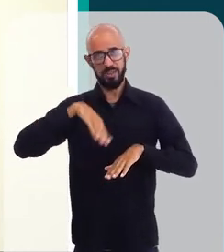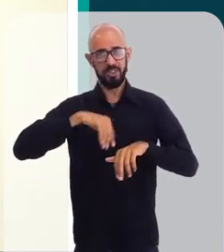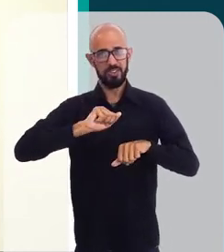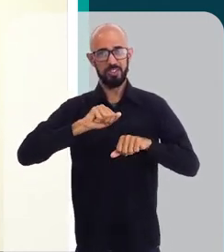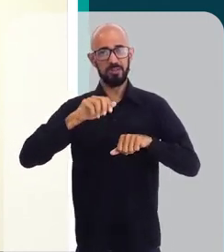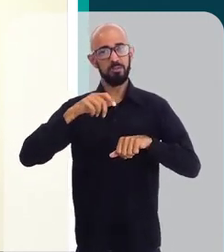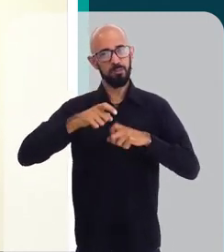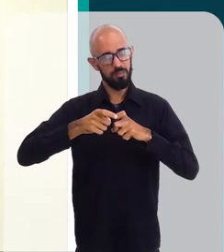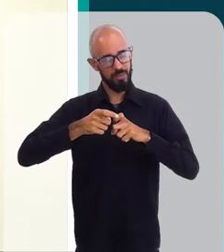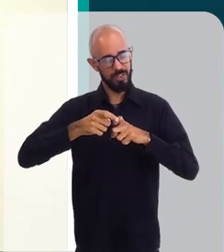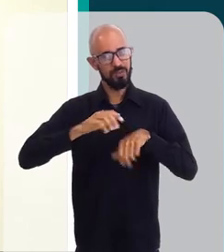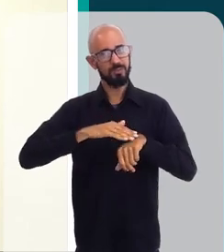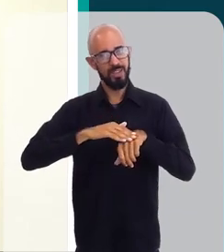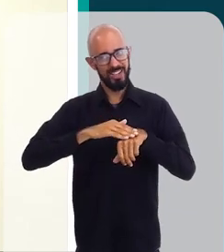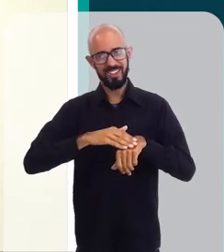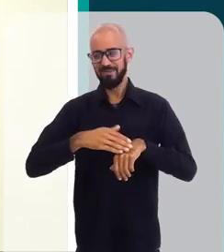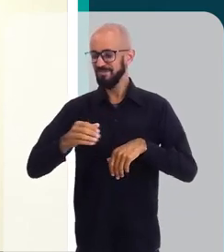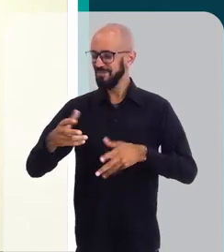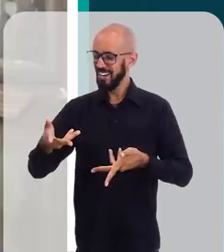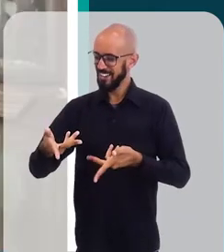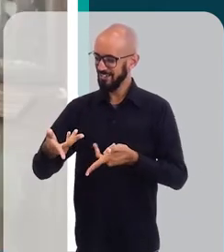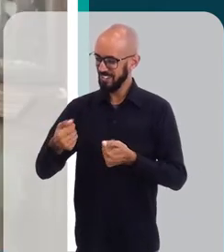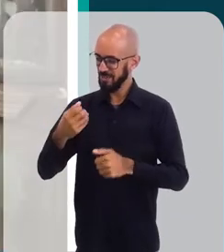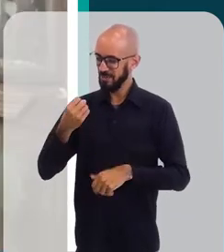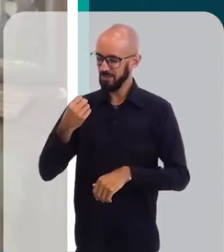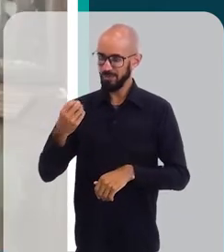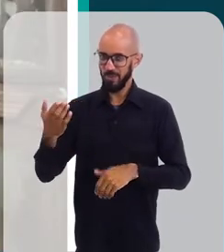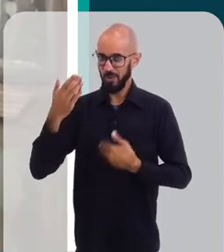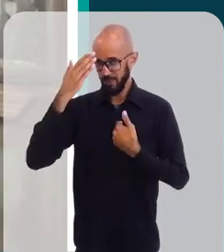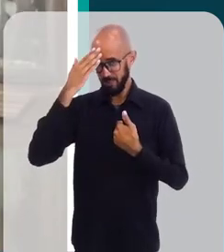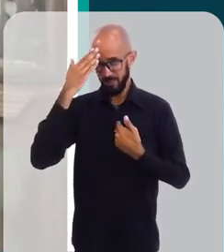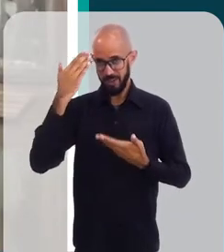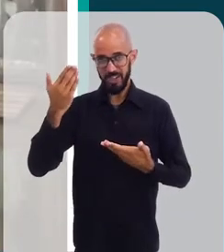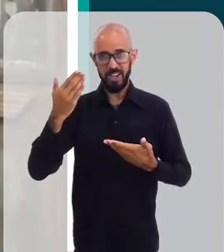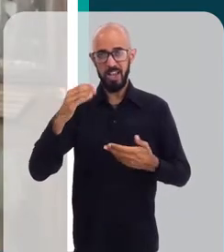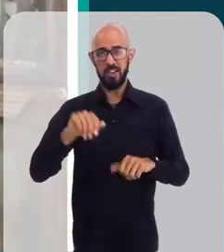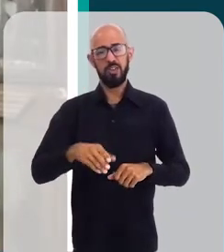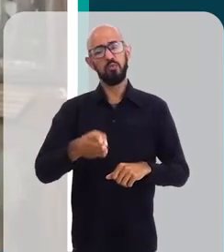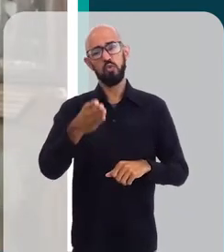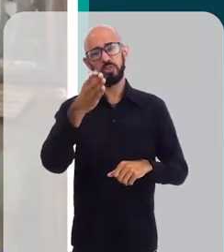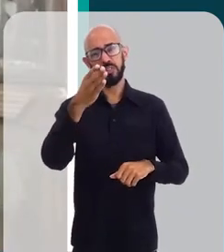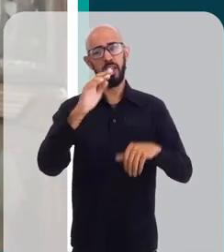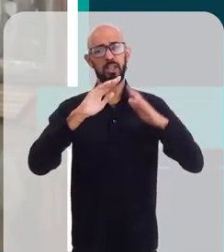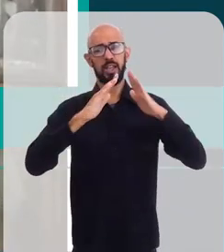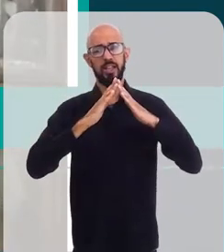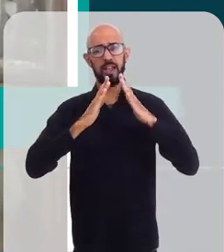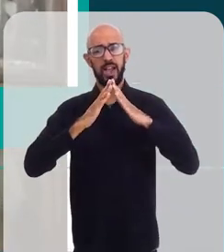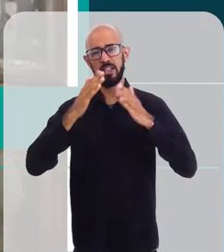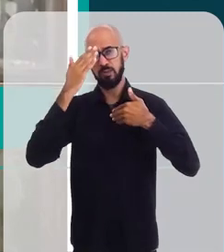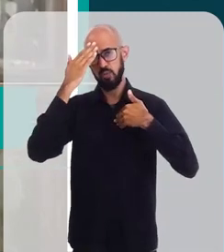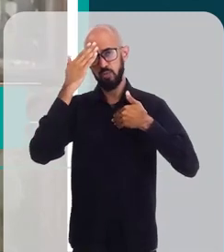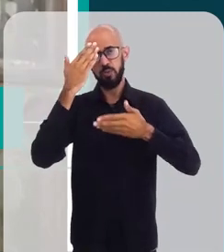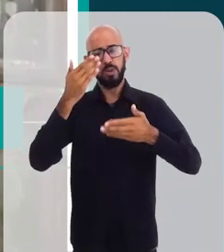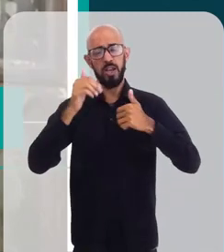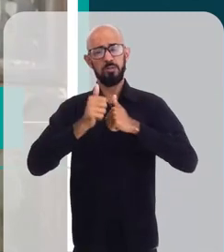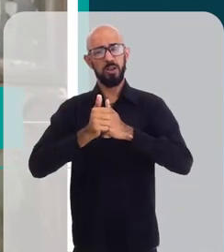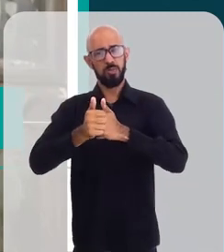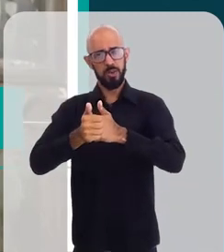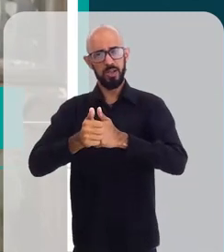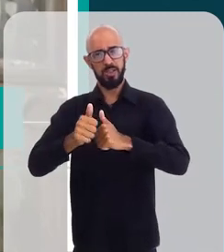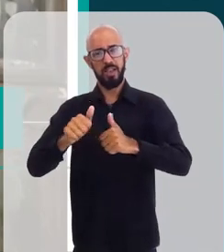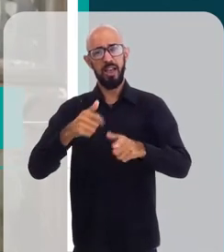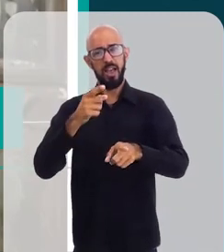dermatologia. Maravilha! Gente, muitíssimo obrigado a você que está em casa. Muito obrigado pela